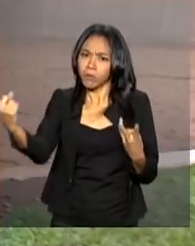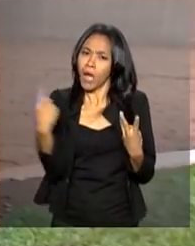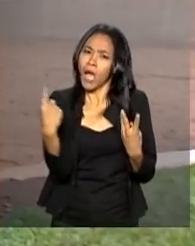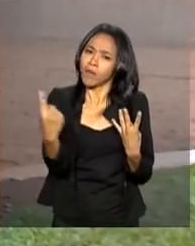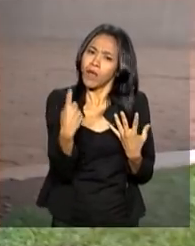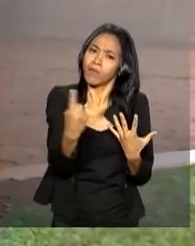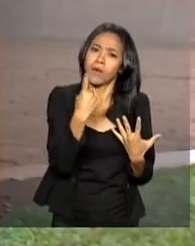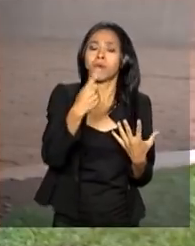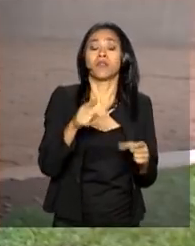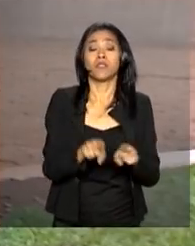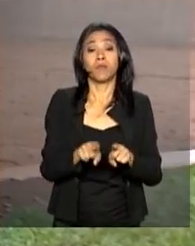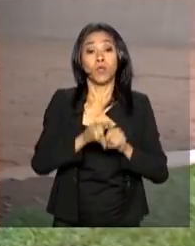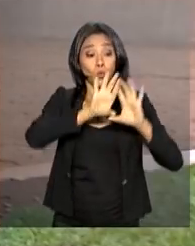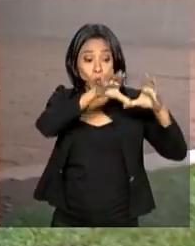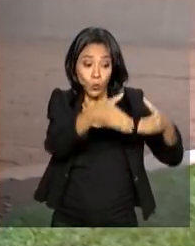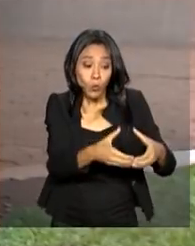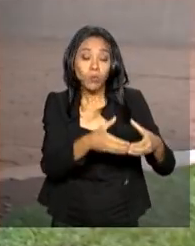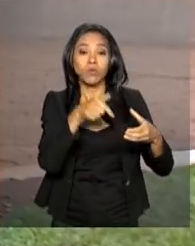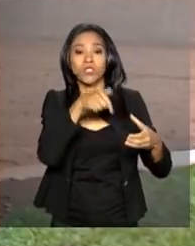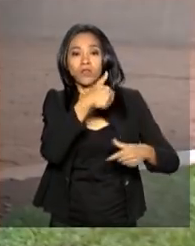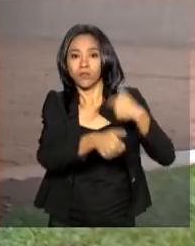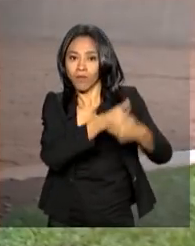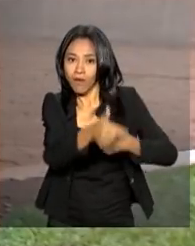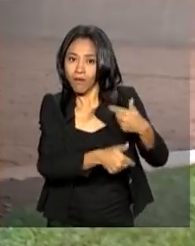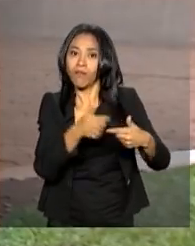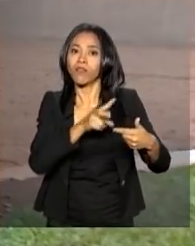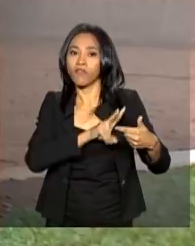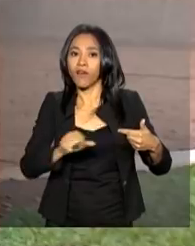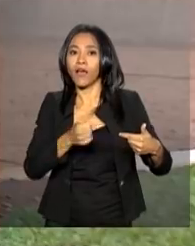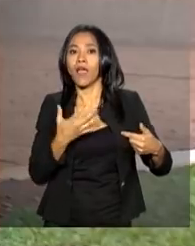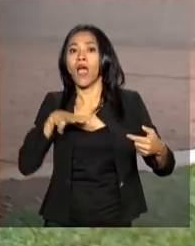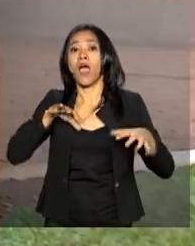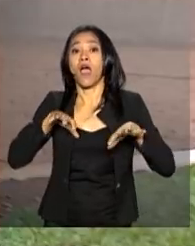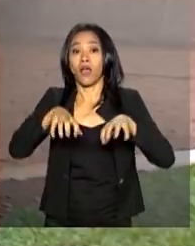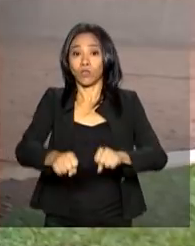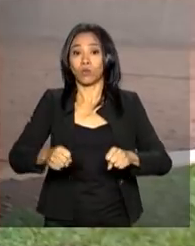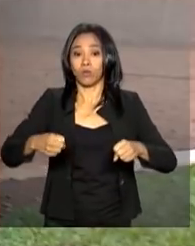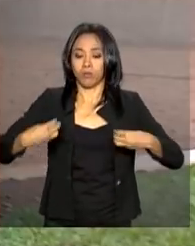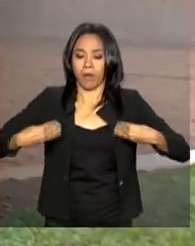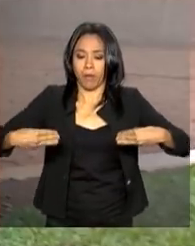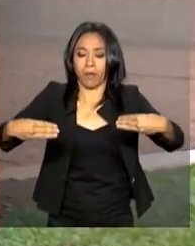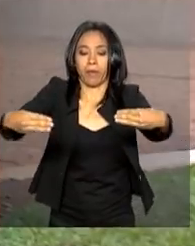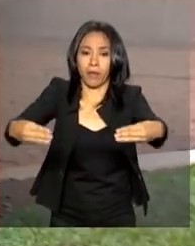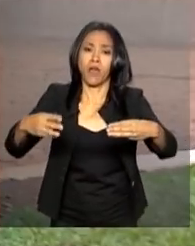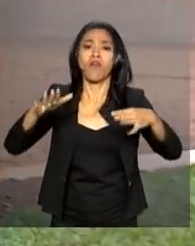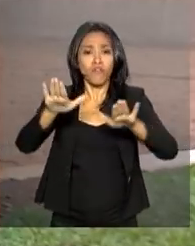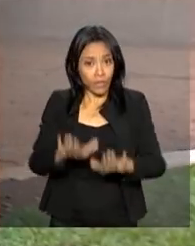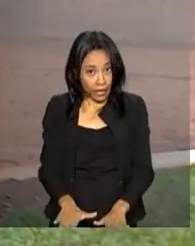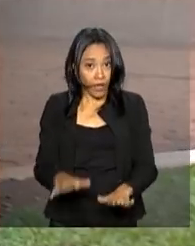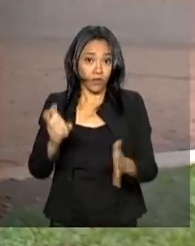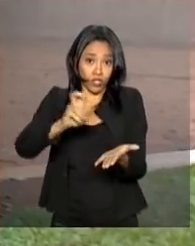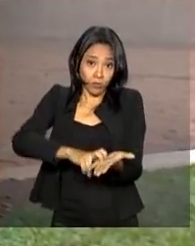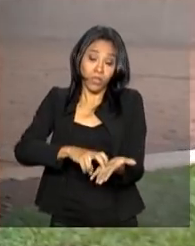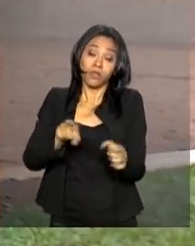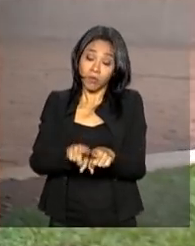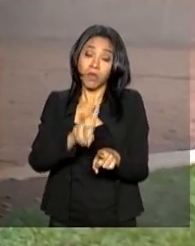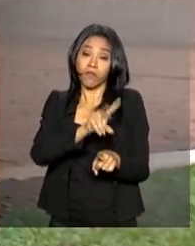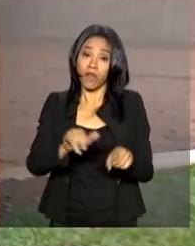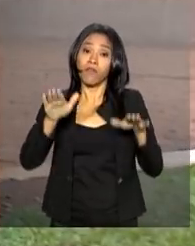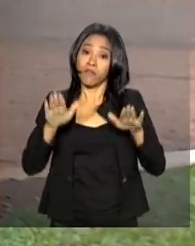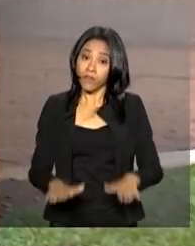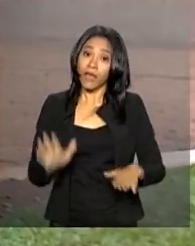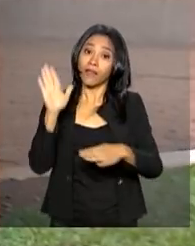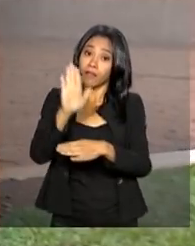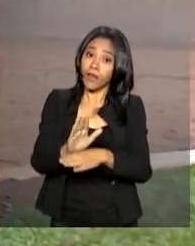transição, as pessoas que foram indicadas para assumir os ministérios vão passar por aqui, ficaram aqui pela manhã e também devem ficar à tarde. Por exemplo,